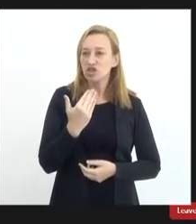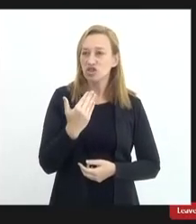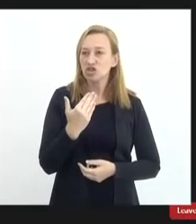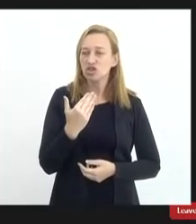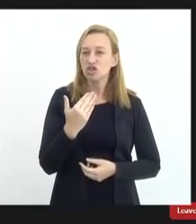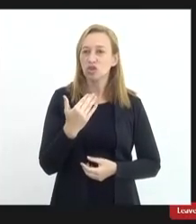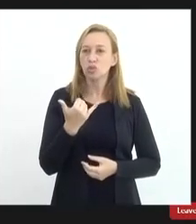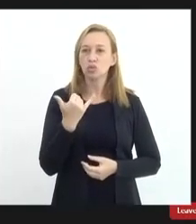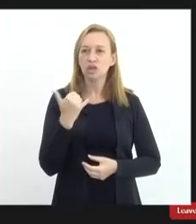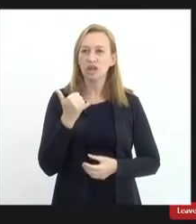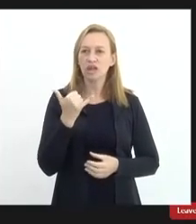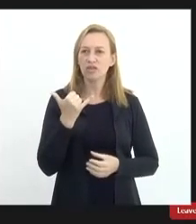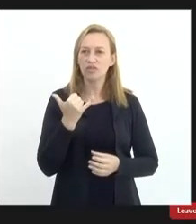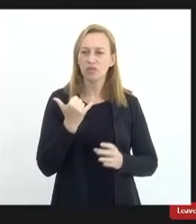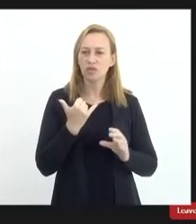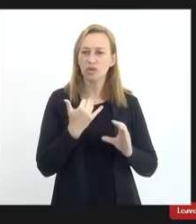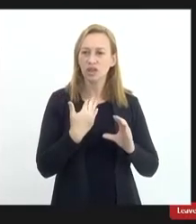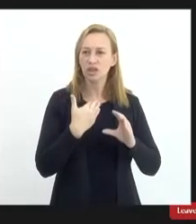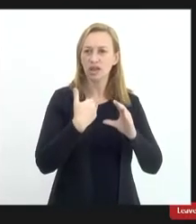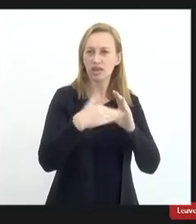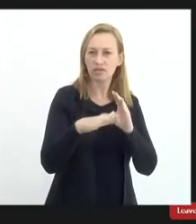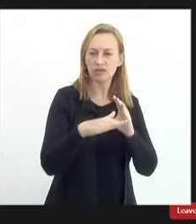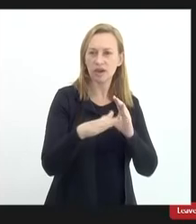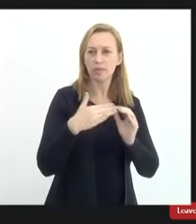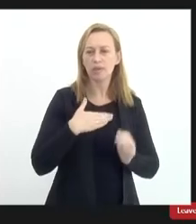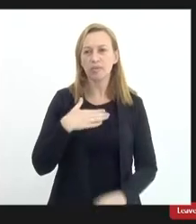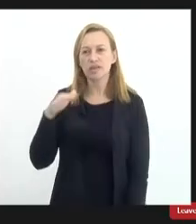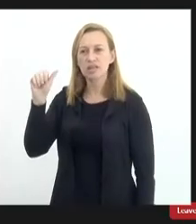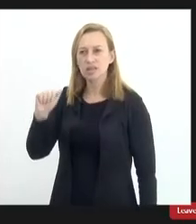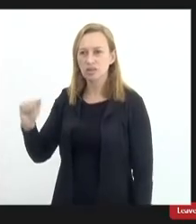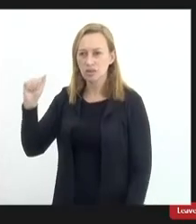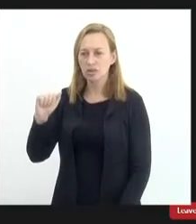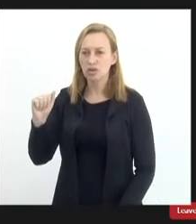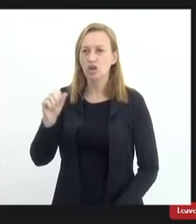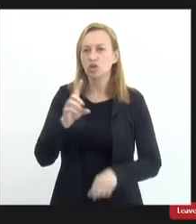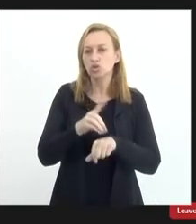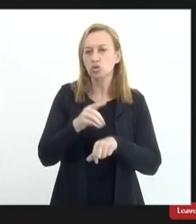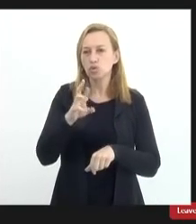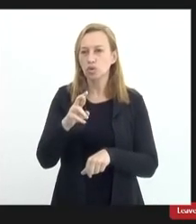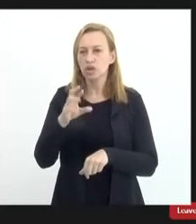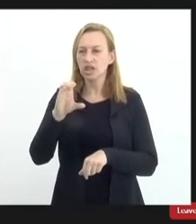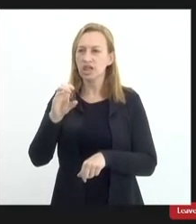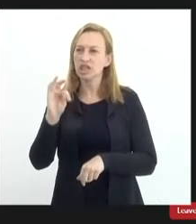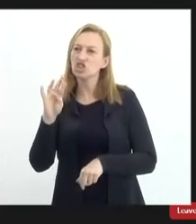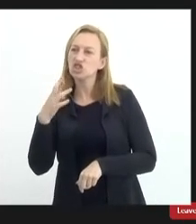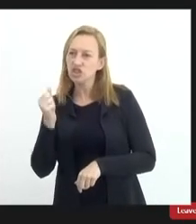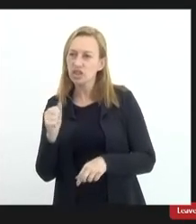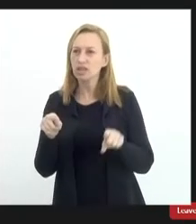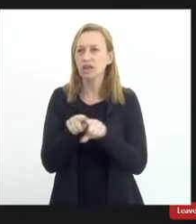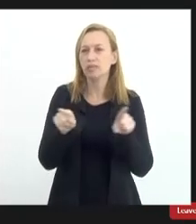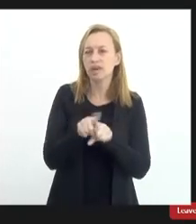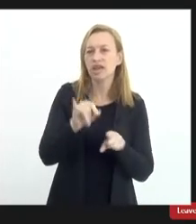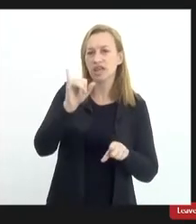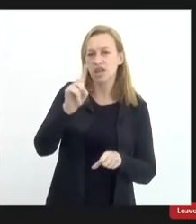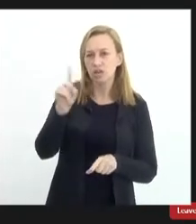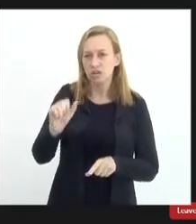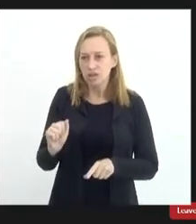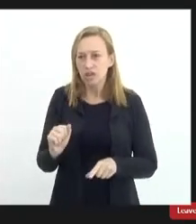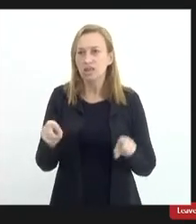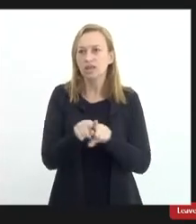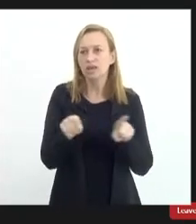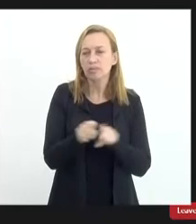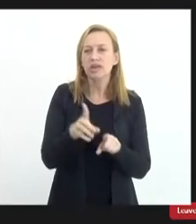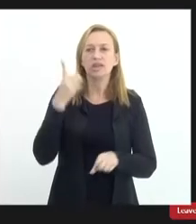o telefone para a minha assessoria e passar o telefone da doutora Cristina e da doutora Ilza e do